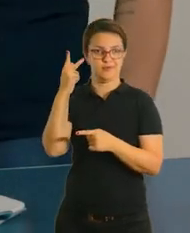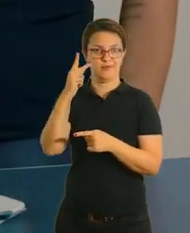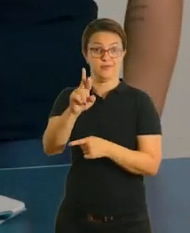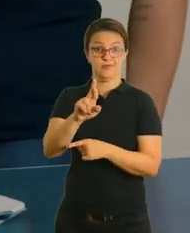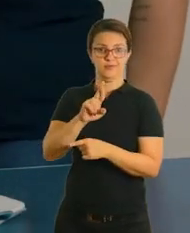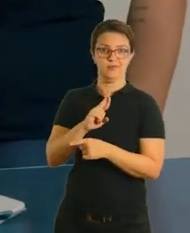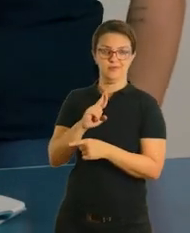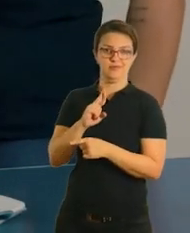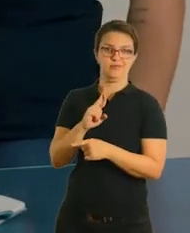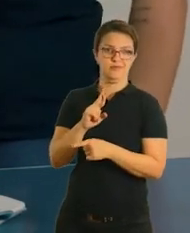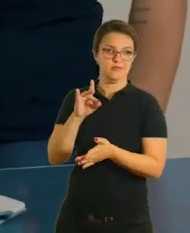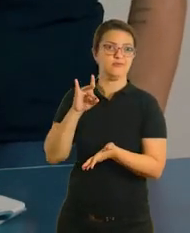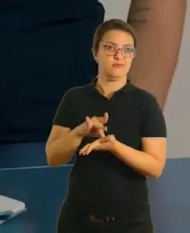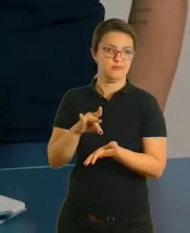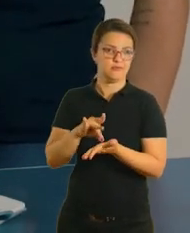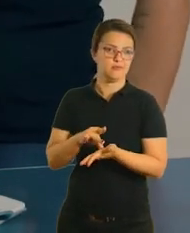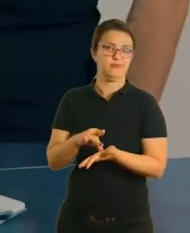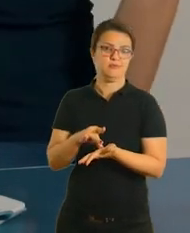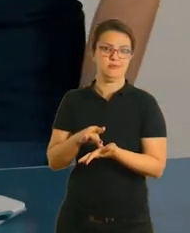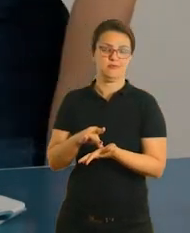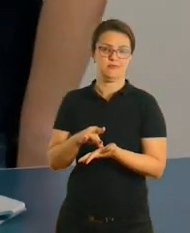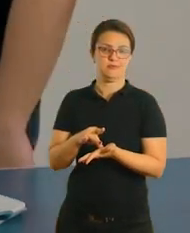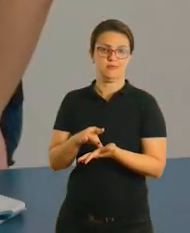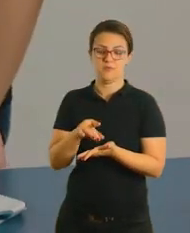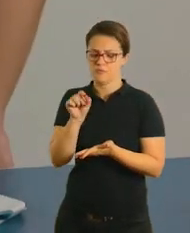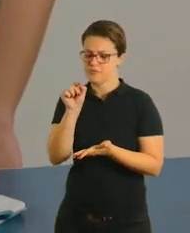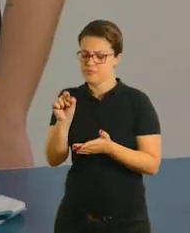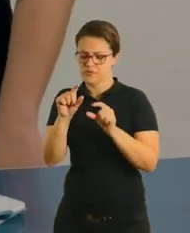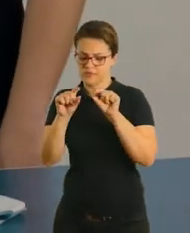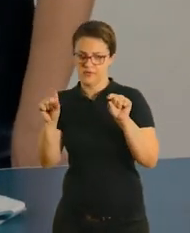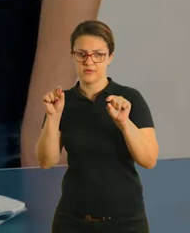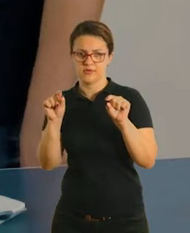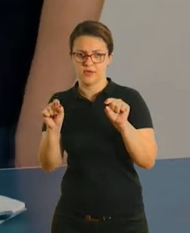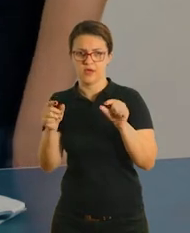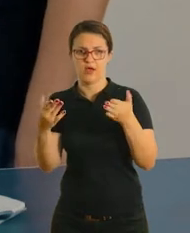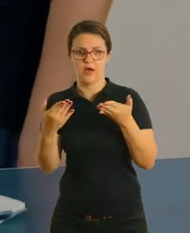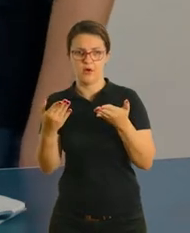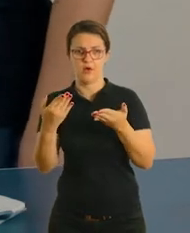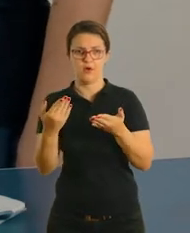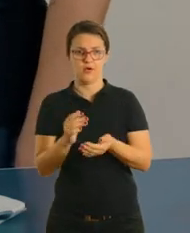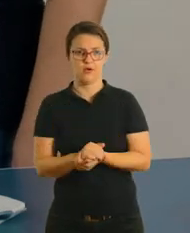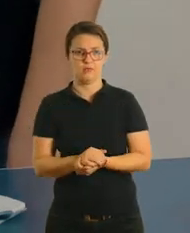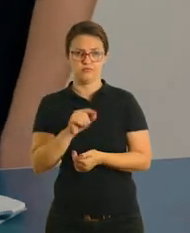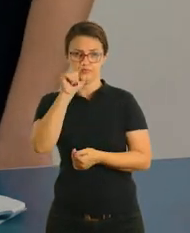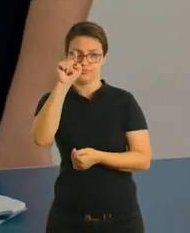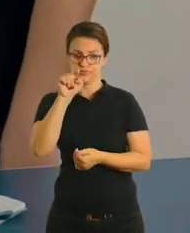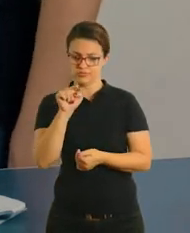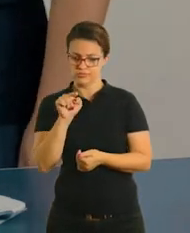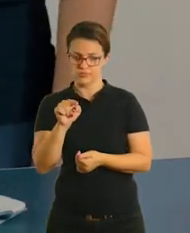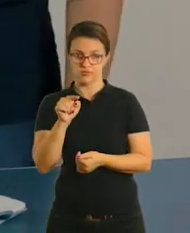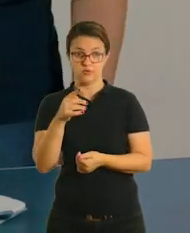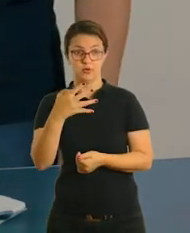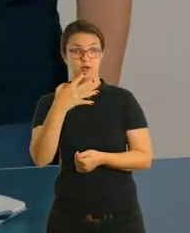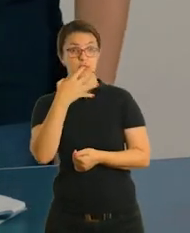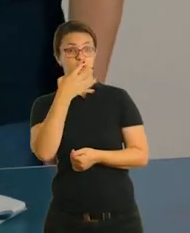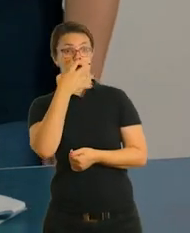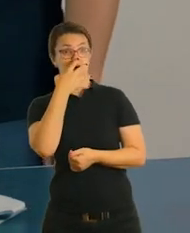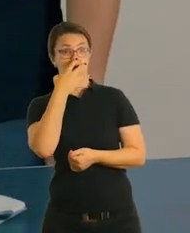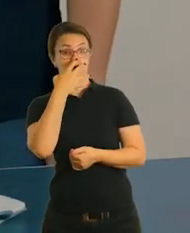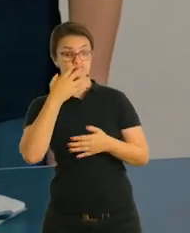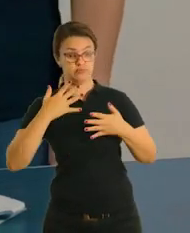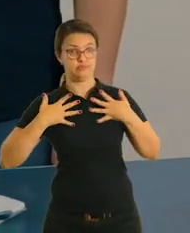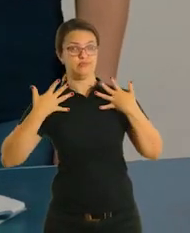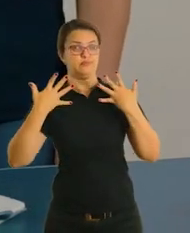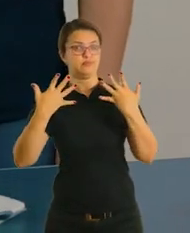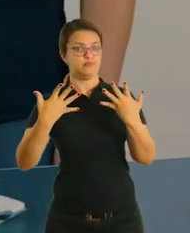afirmando quantos anos ela tem, certo? E o ponto de exclamação, que indica uma admiração, alegria ou